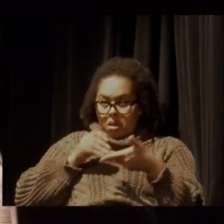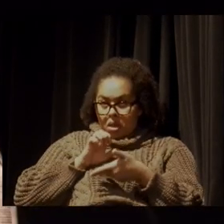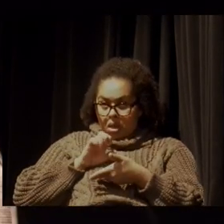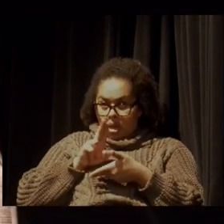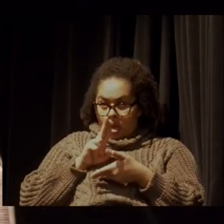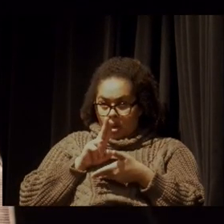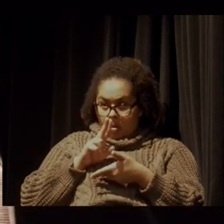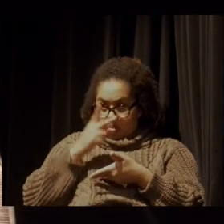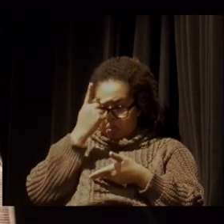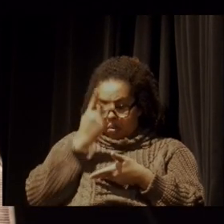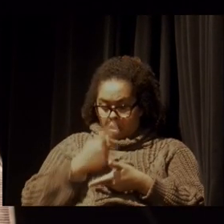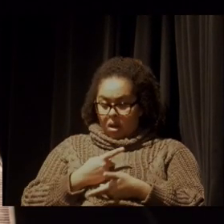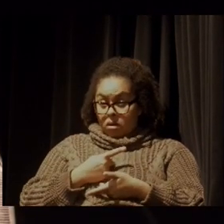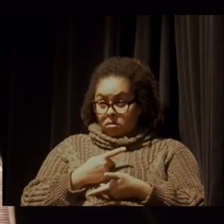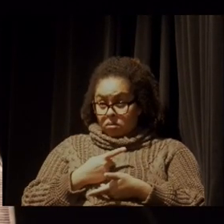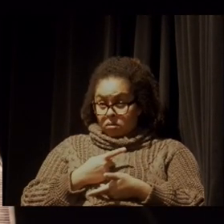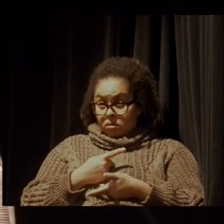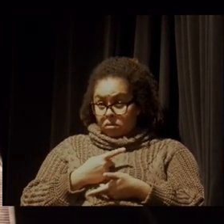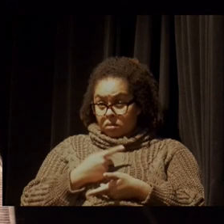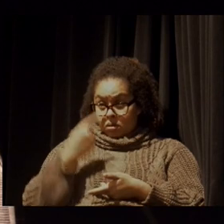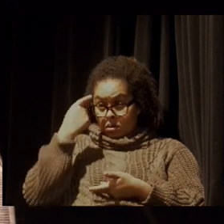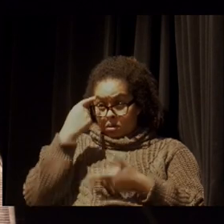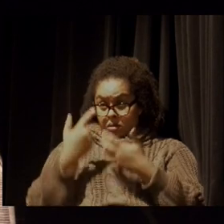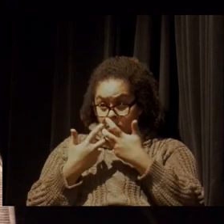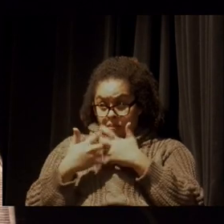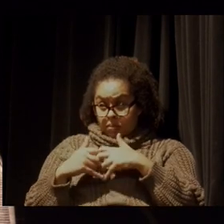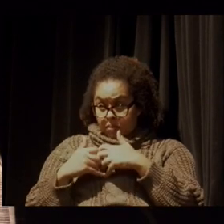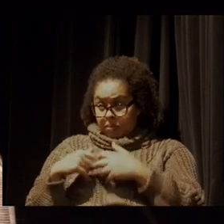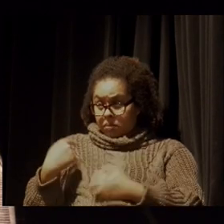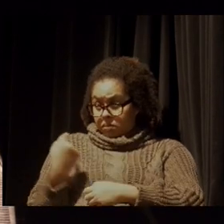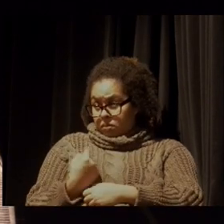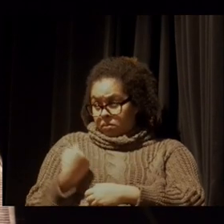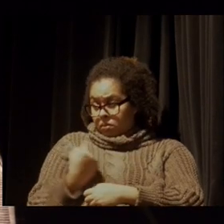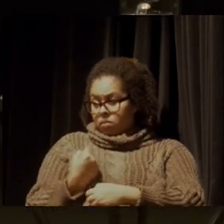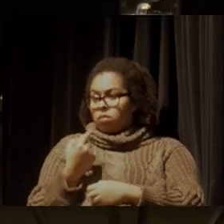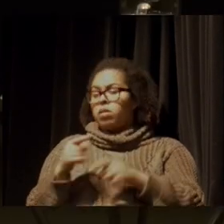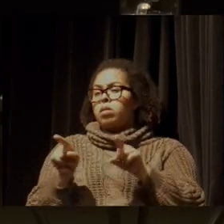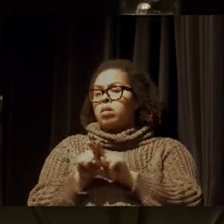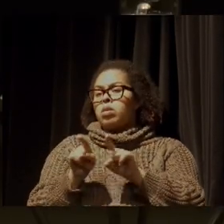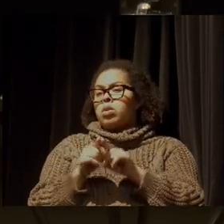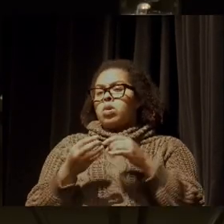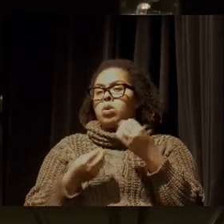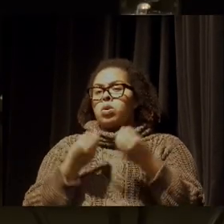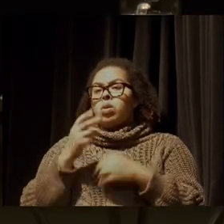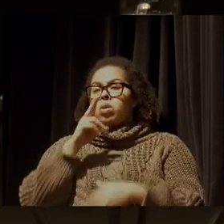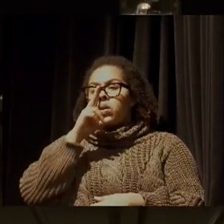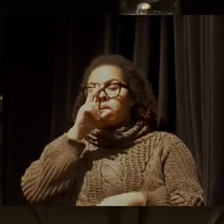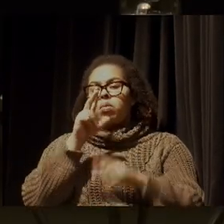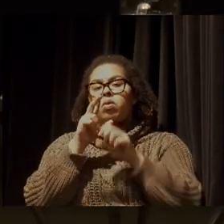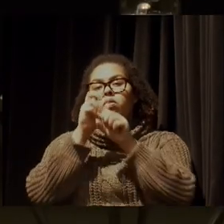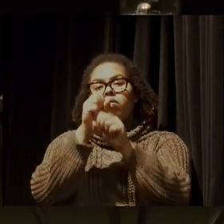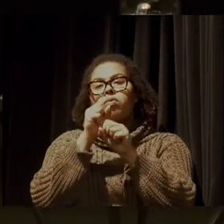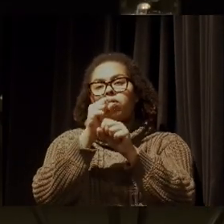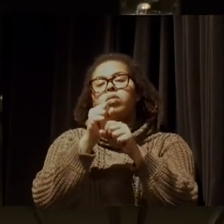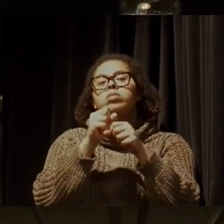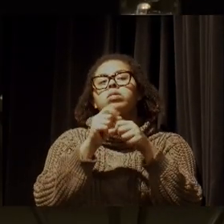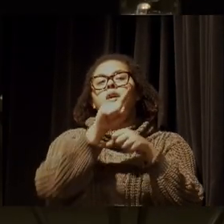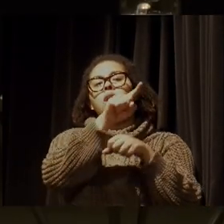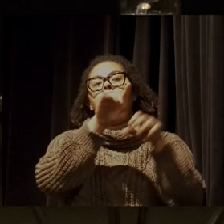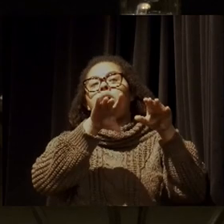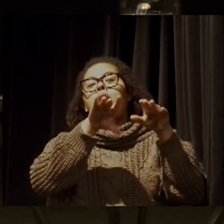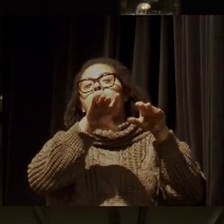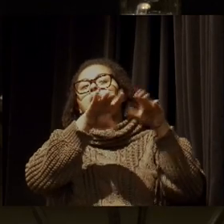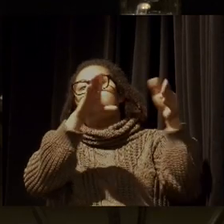pensamento mais individualista, talvez, como é que o fortalecimento das bancadas ajudaria na